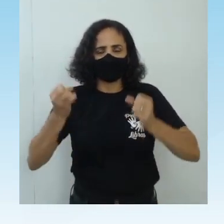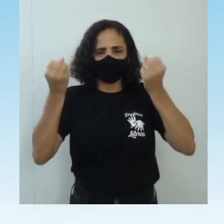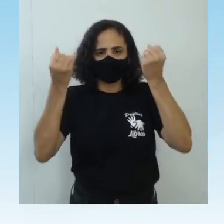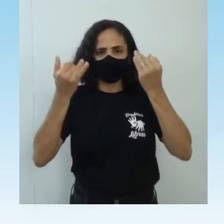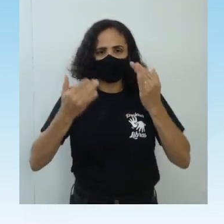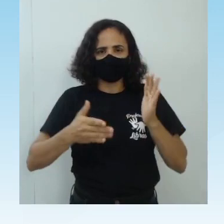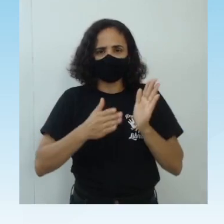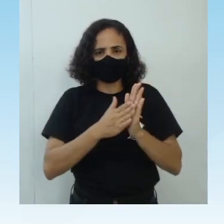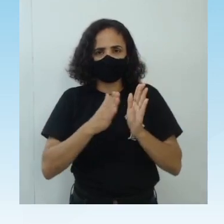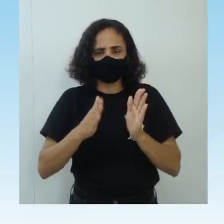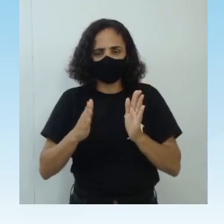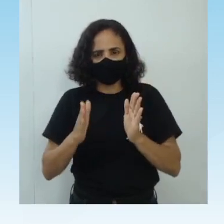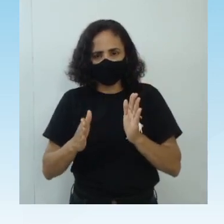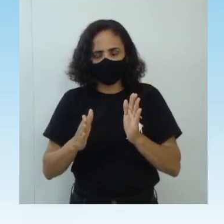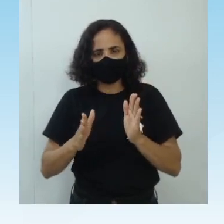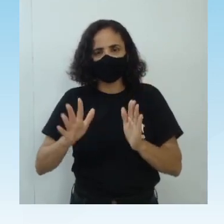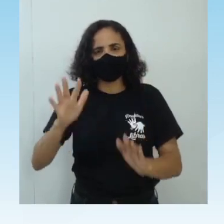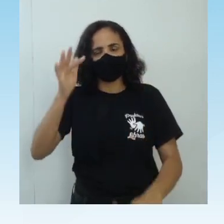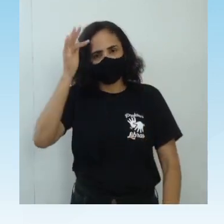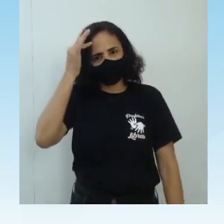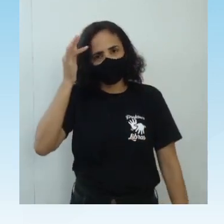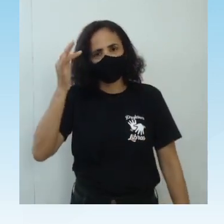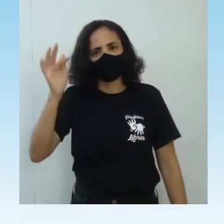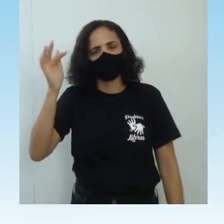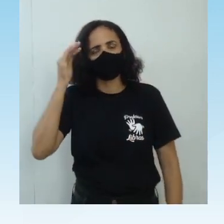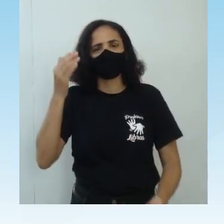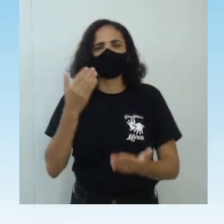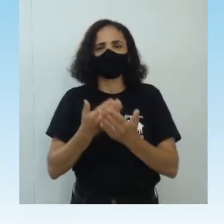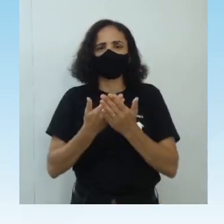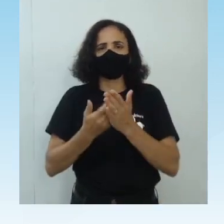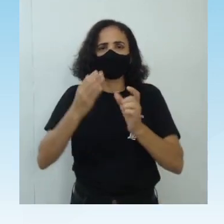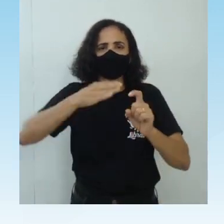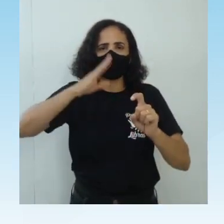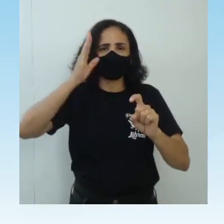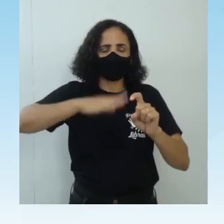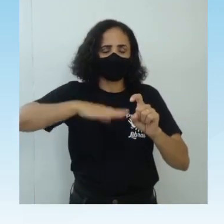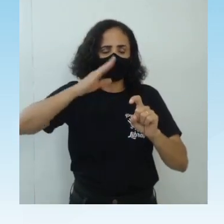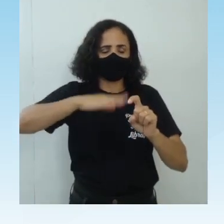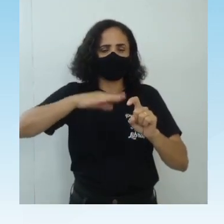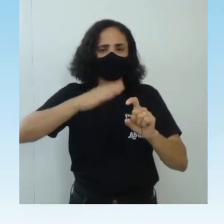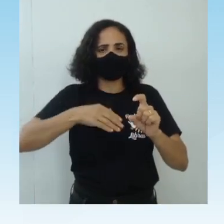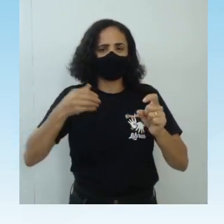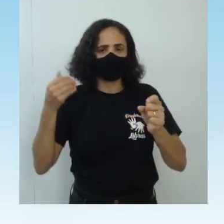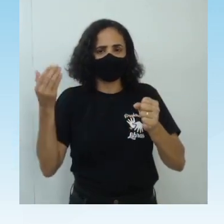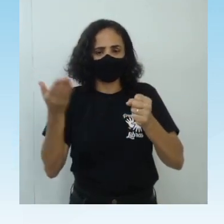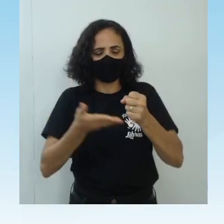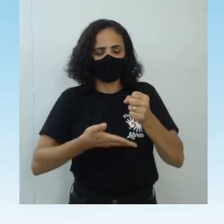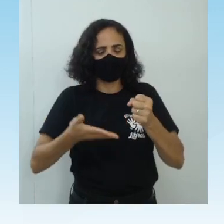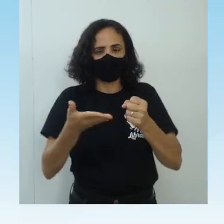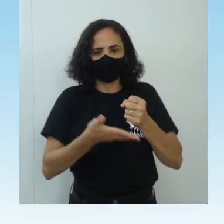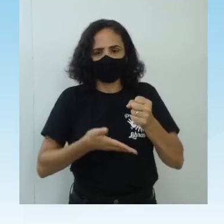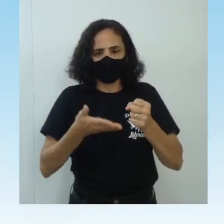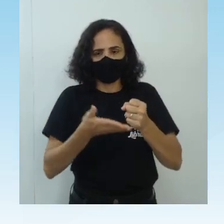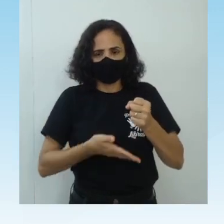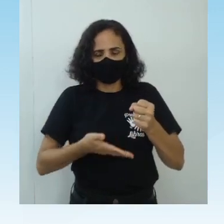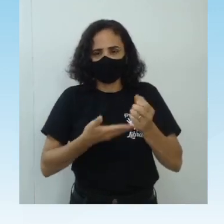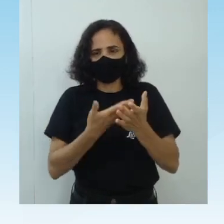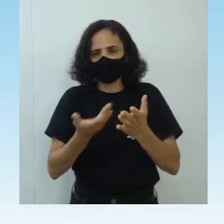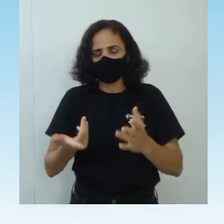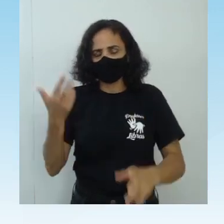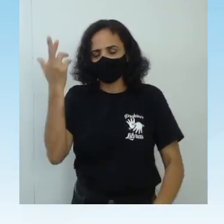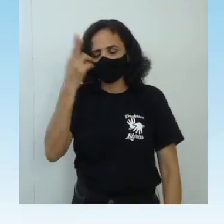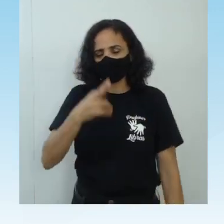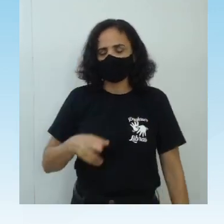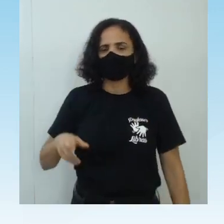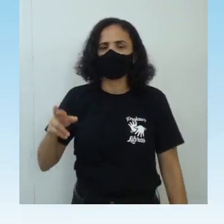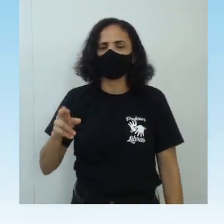anterior eu falei que uma das questões do mito etc da base filosófica olha aqui é a questão da razão